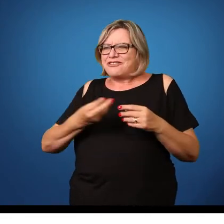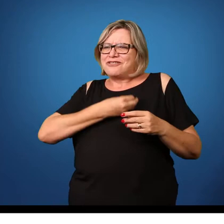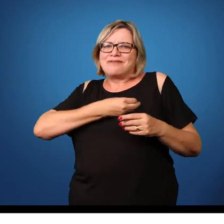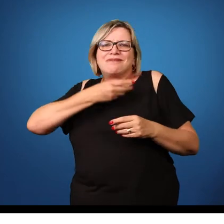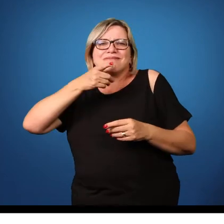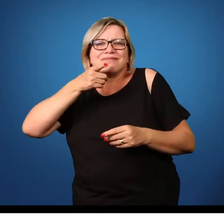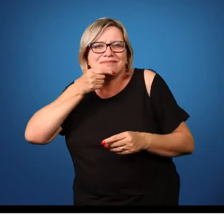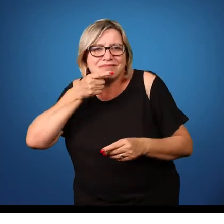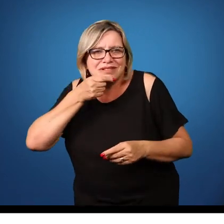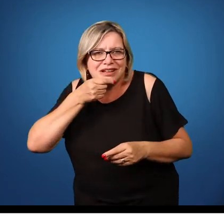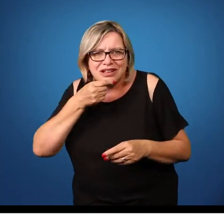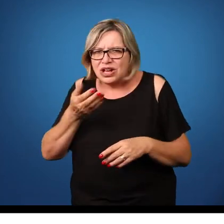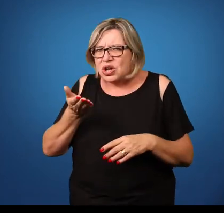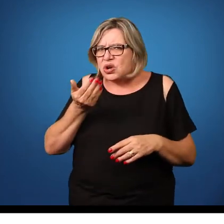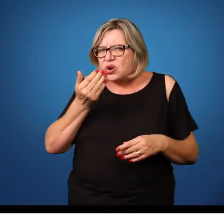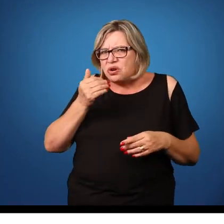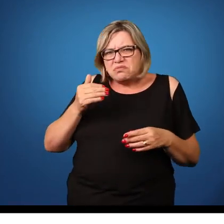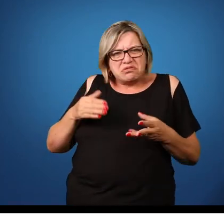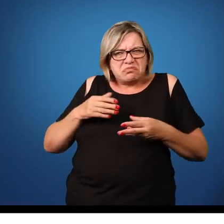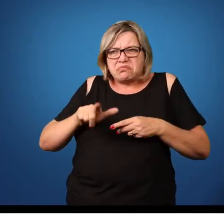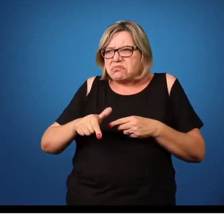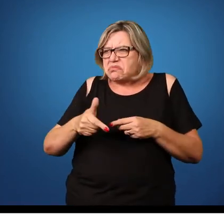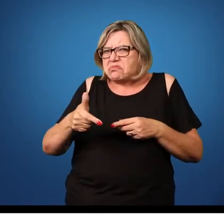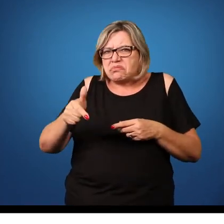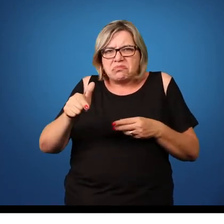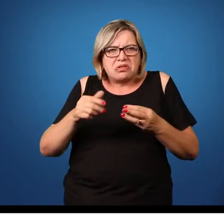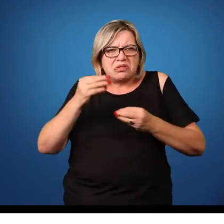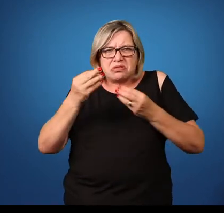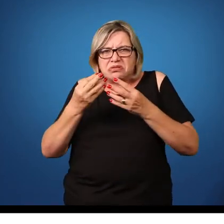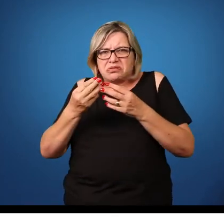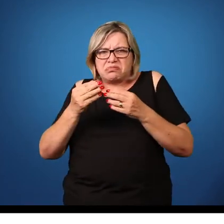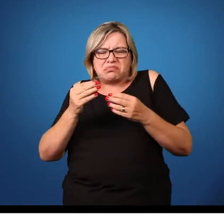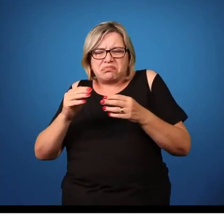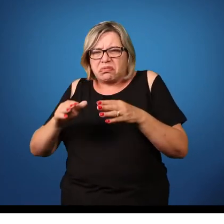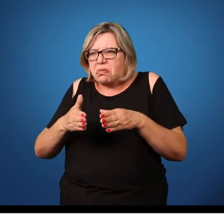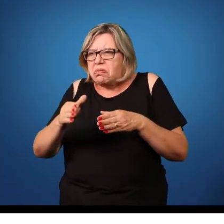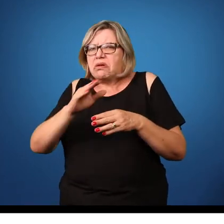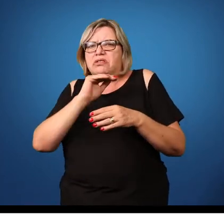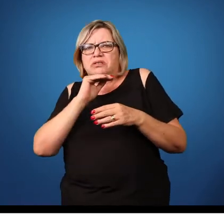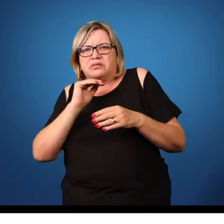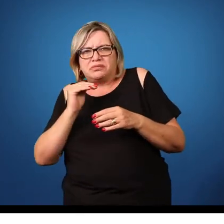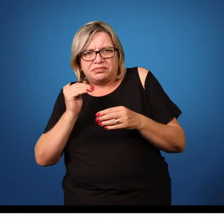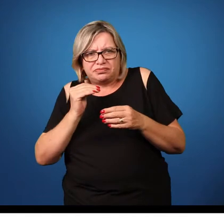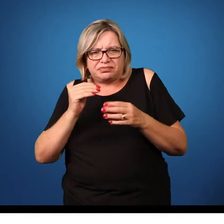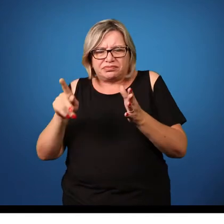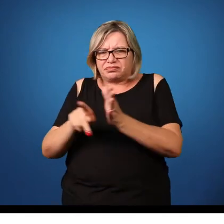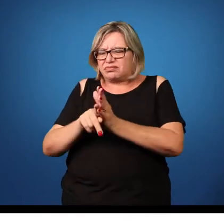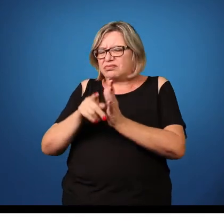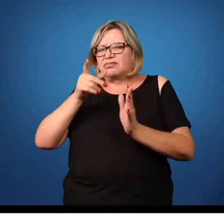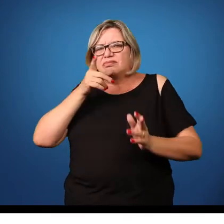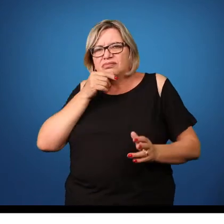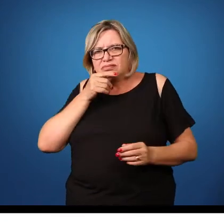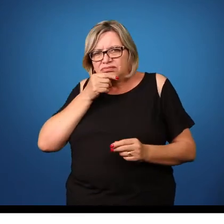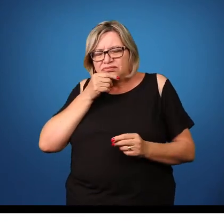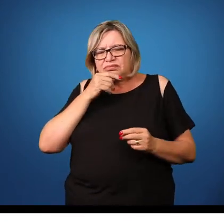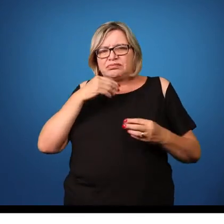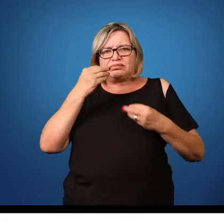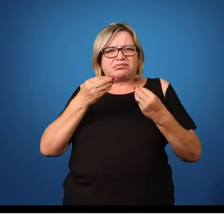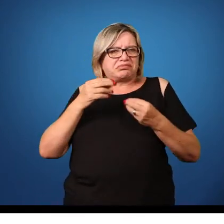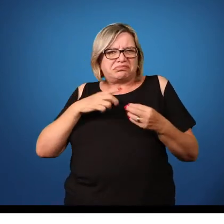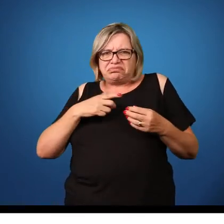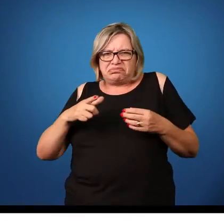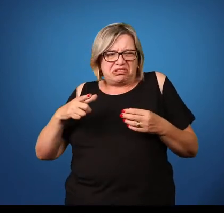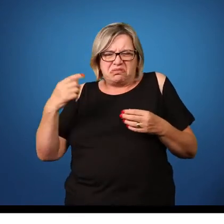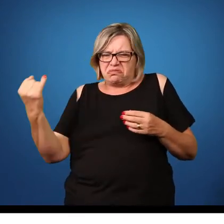aquáticos, se alimentam de animais em decomposição nesse ambiente aquático. Então não